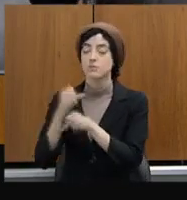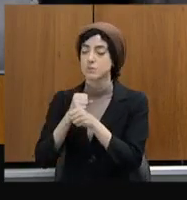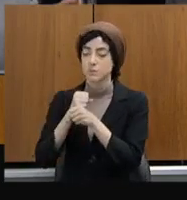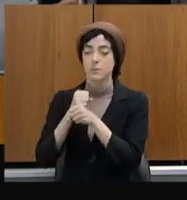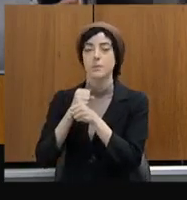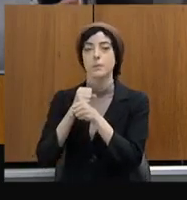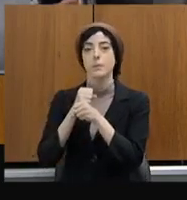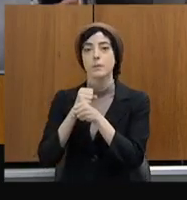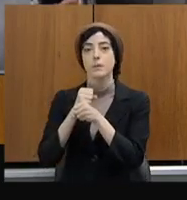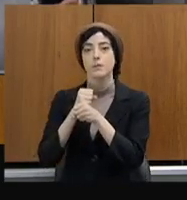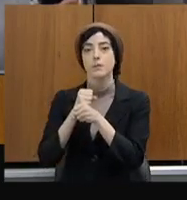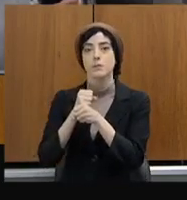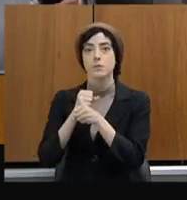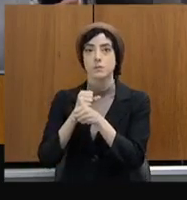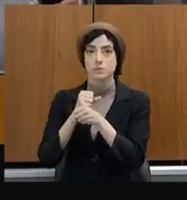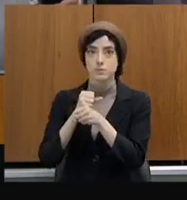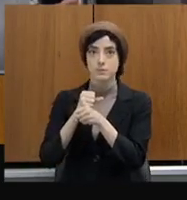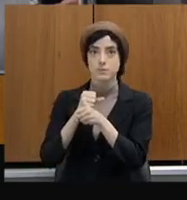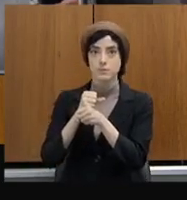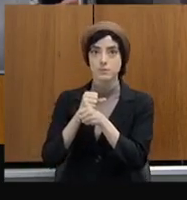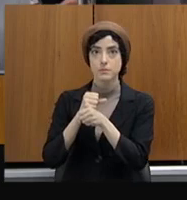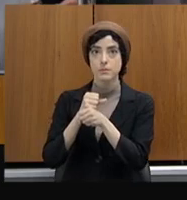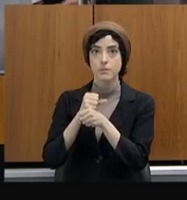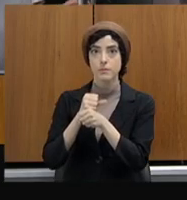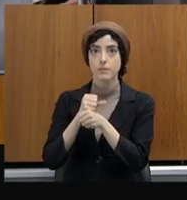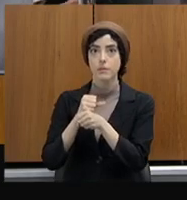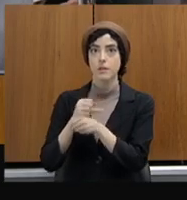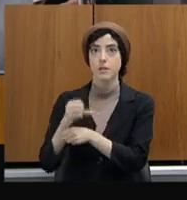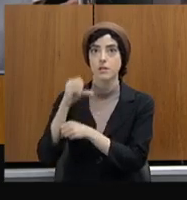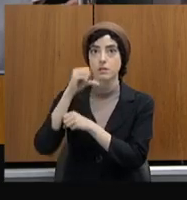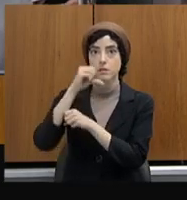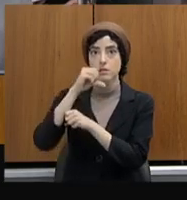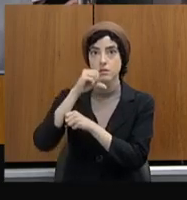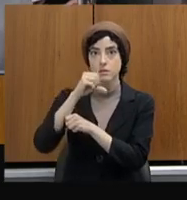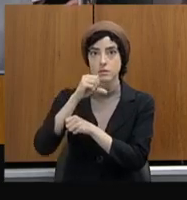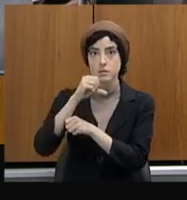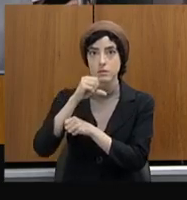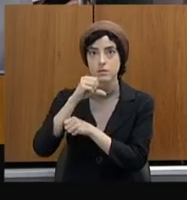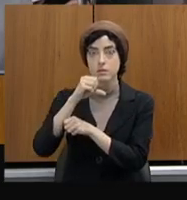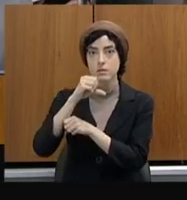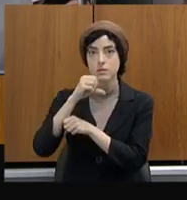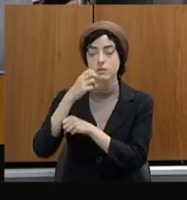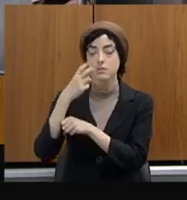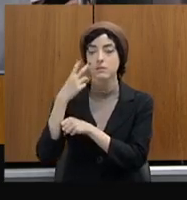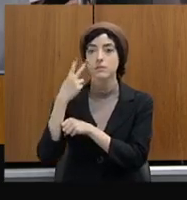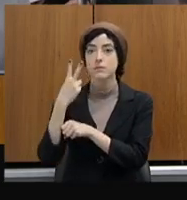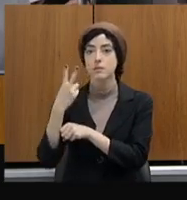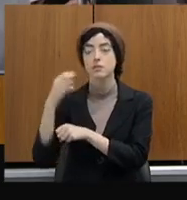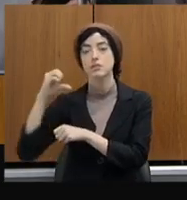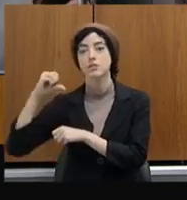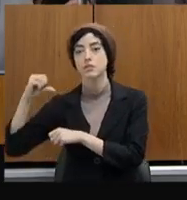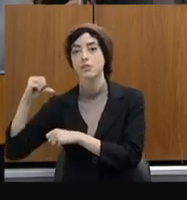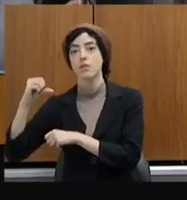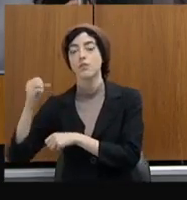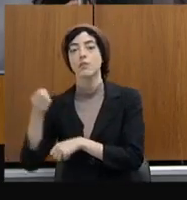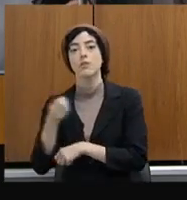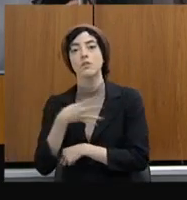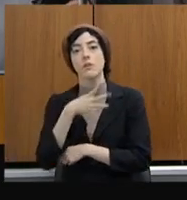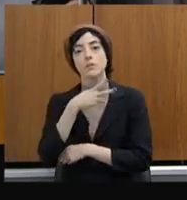policiais civis, incluído aí os 142 servidores administrativos. Pode passar.